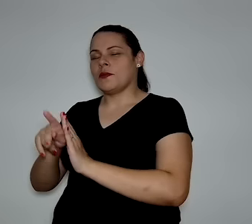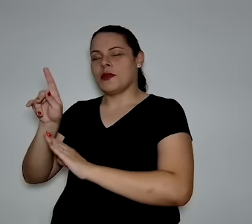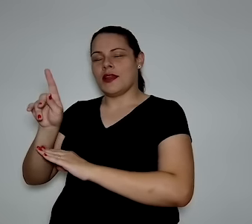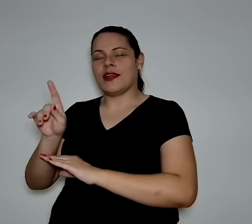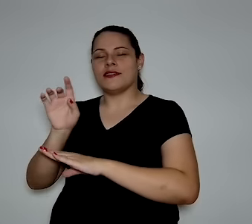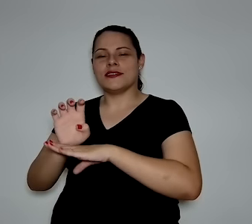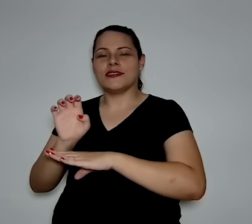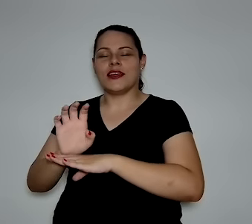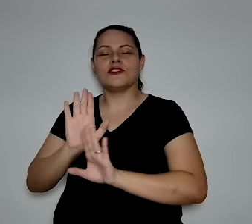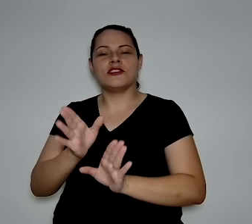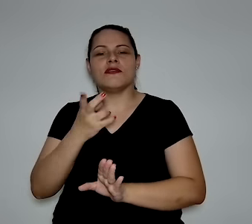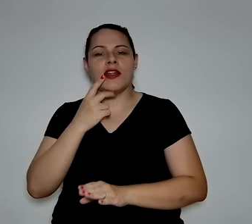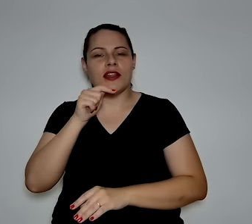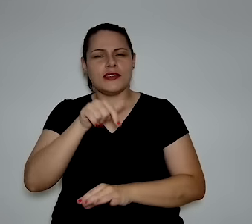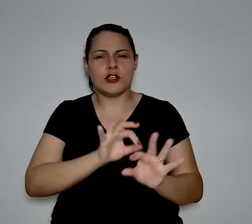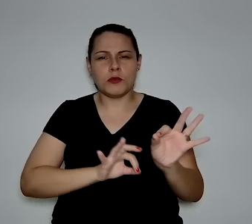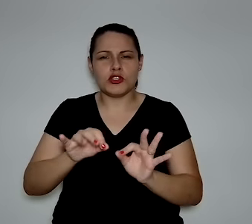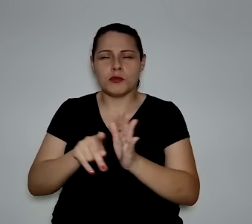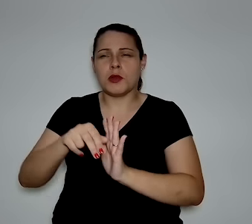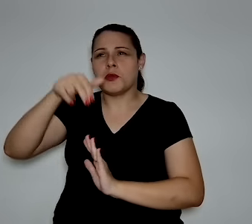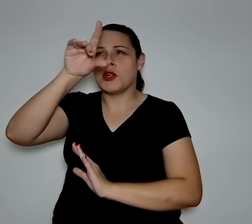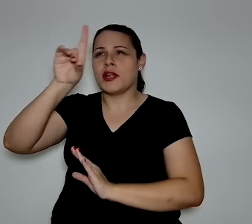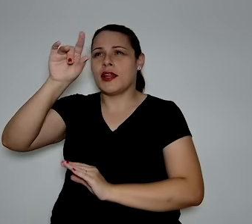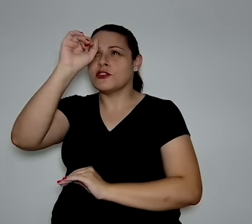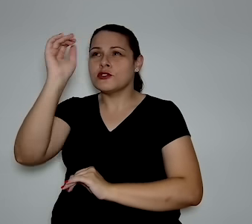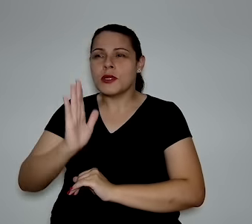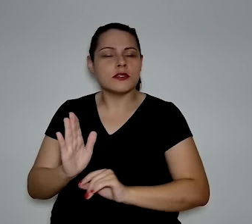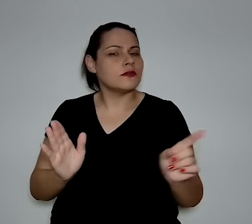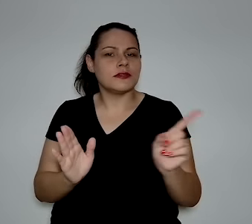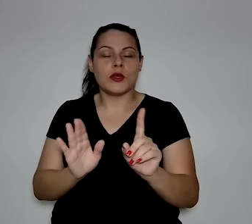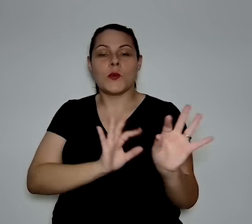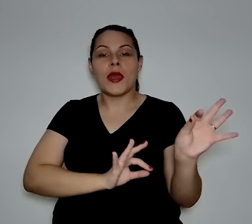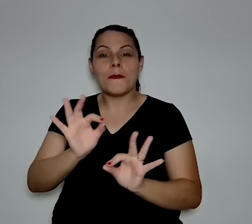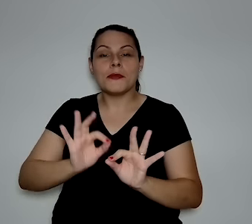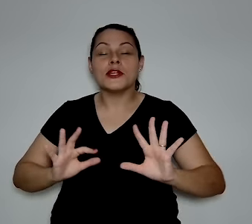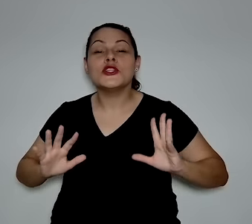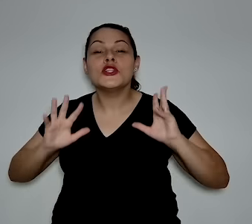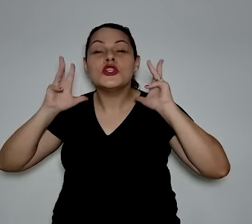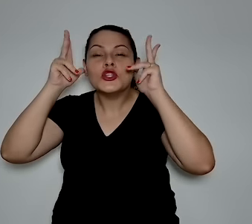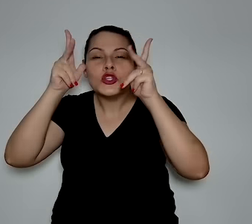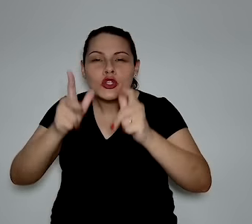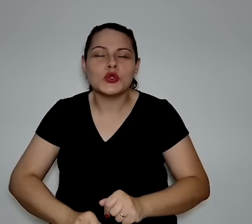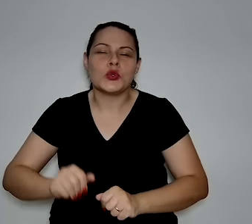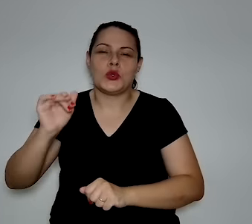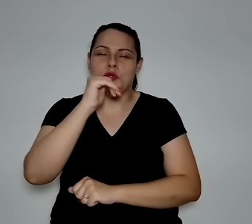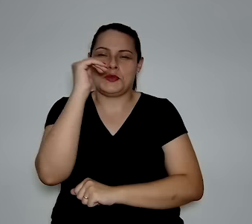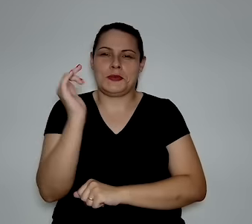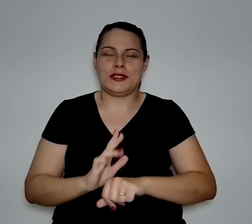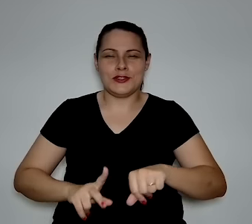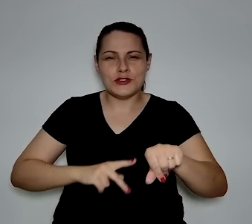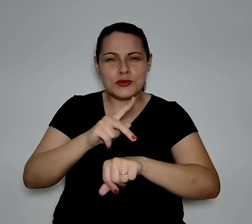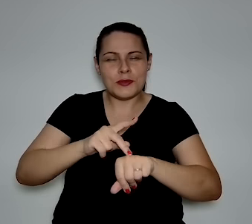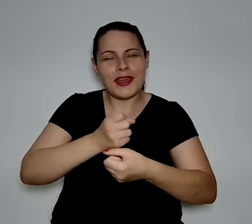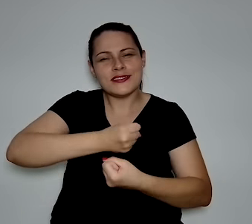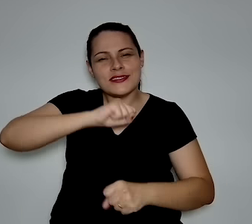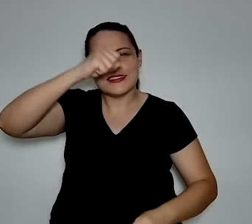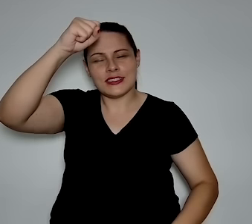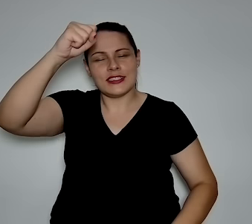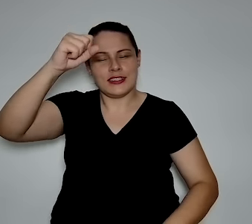Ceará. Esse não é um projeto do Nordeste brasileiro. Esse é um projeto do Brasil, de país.